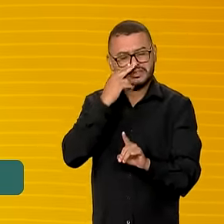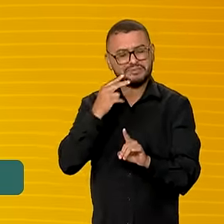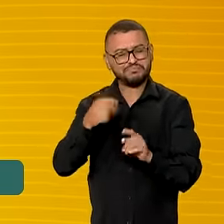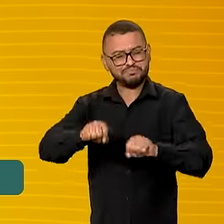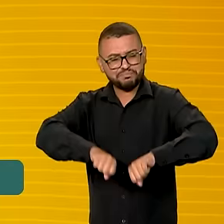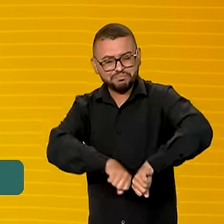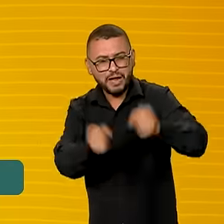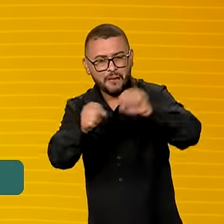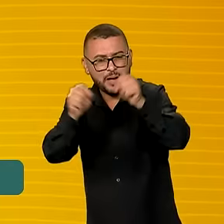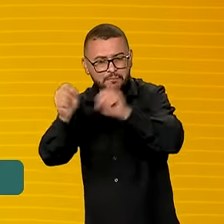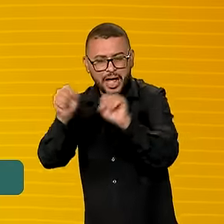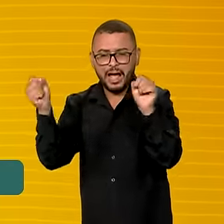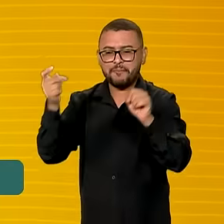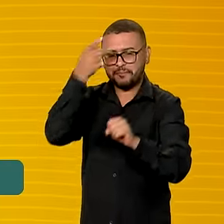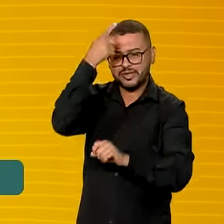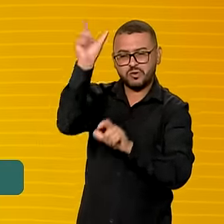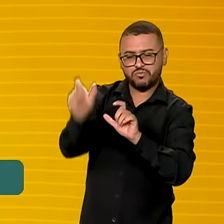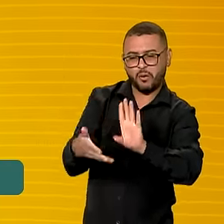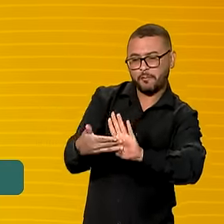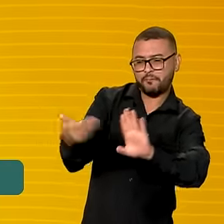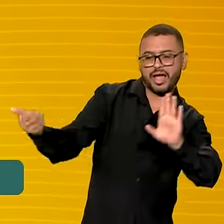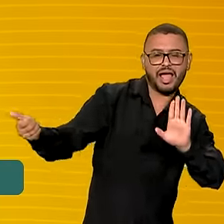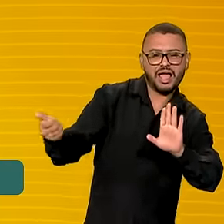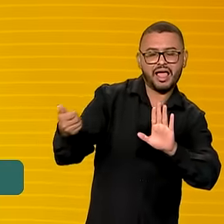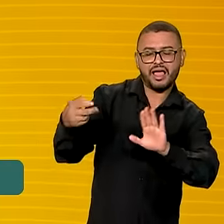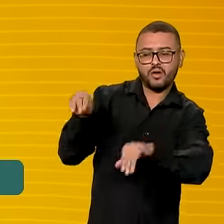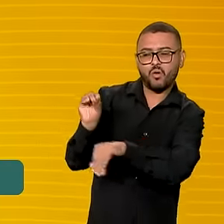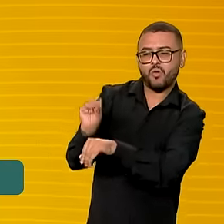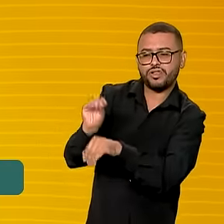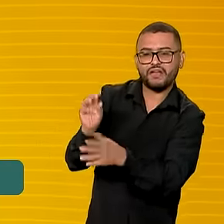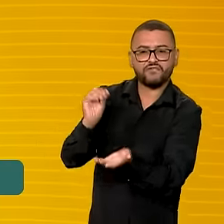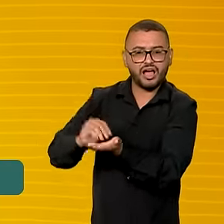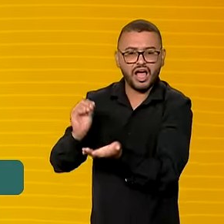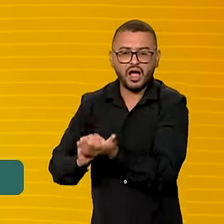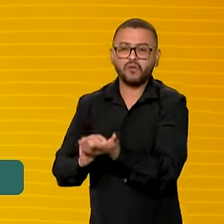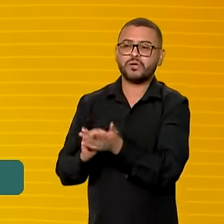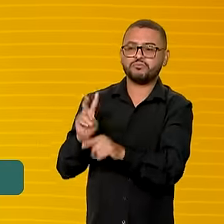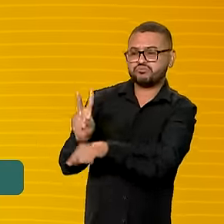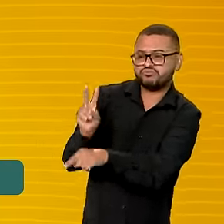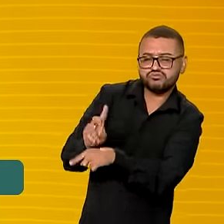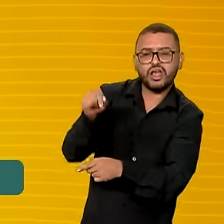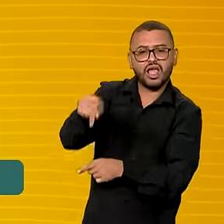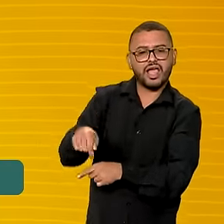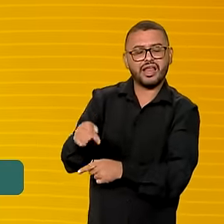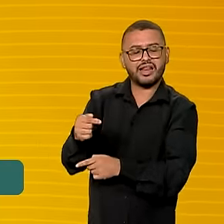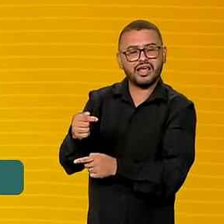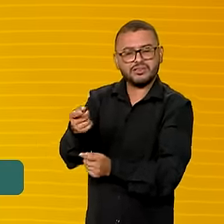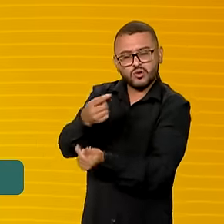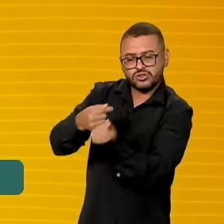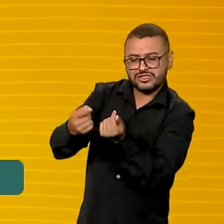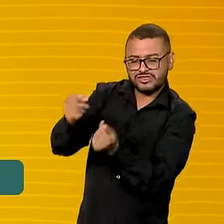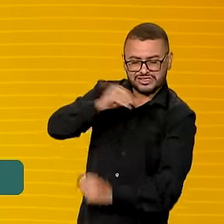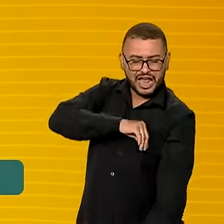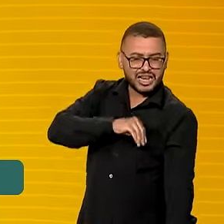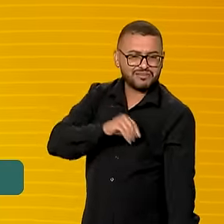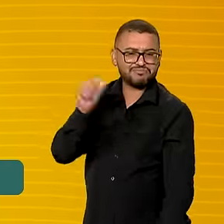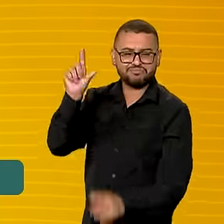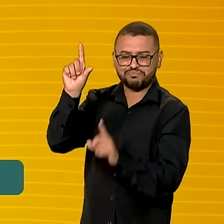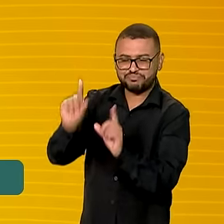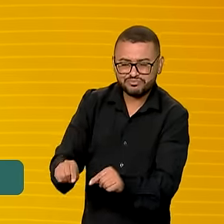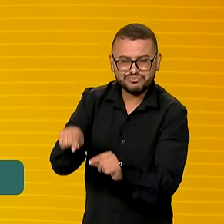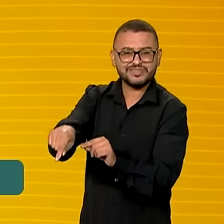que tira essa pessoa do cuidado, da proteção, da autonomia financeira. Esses